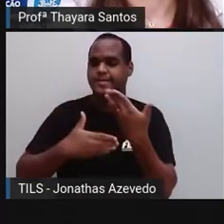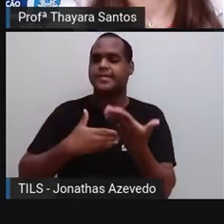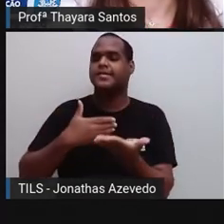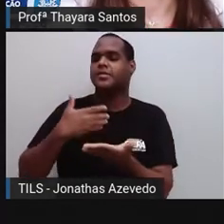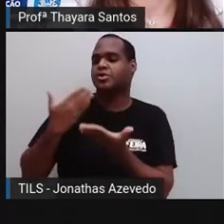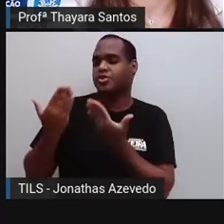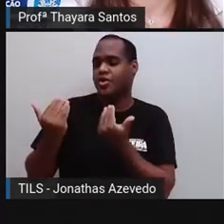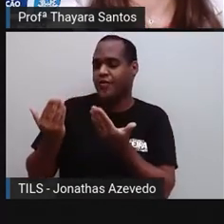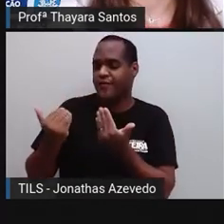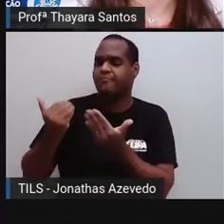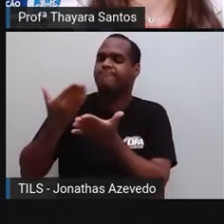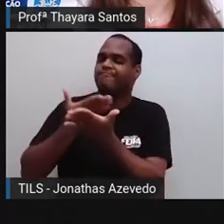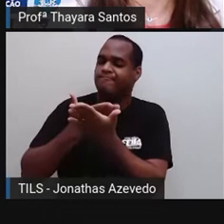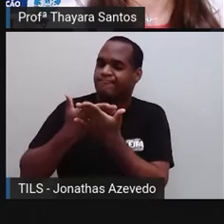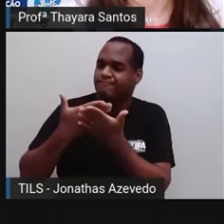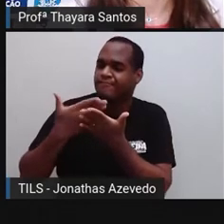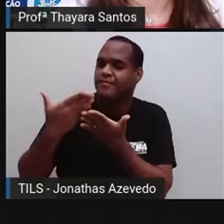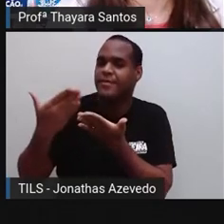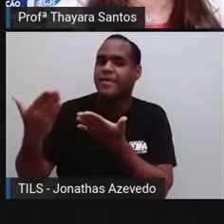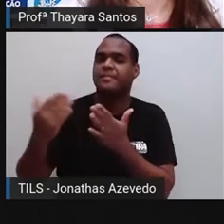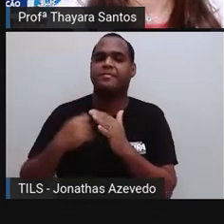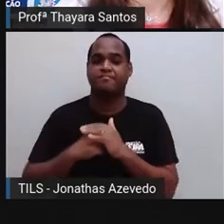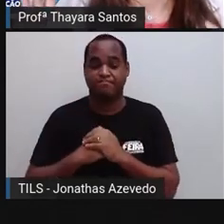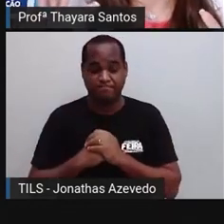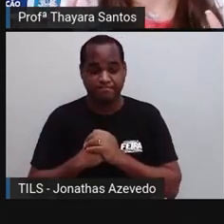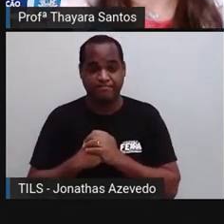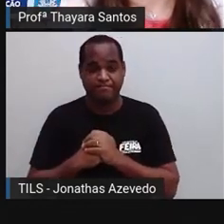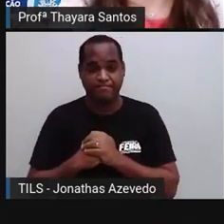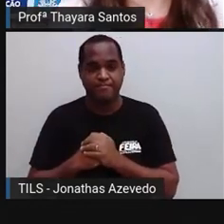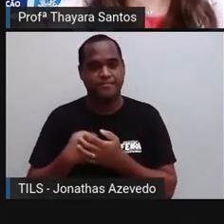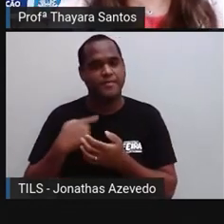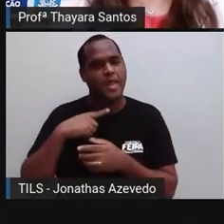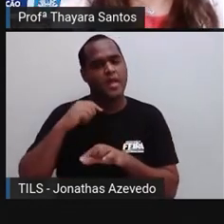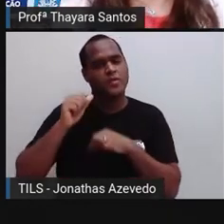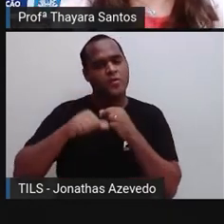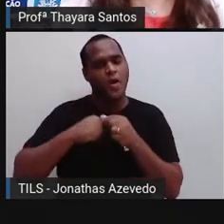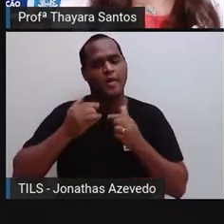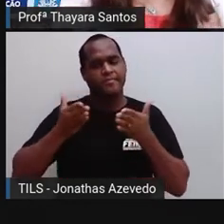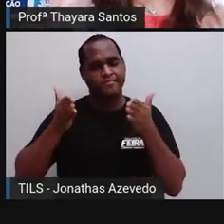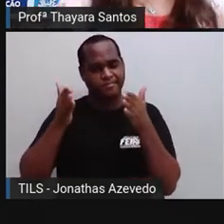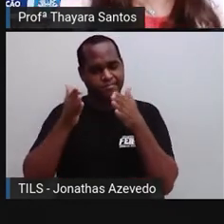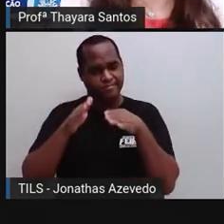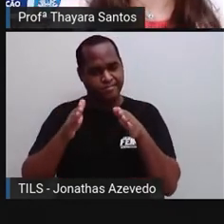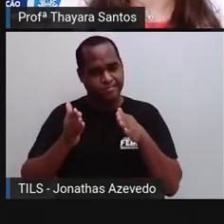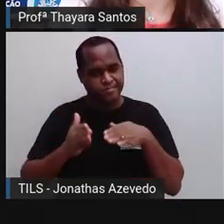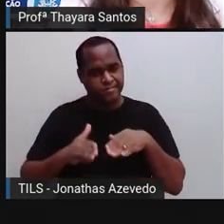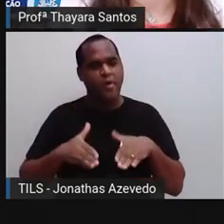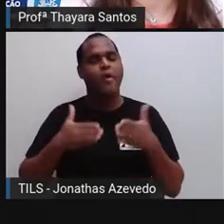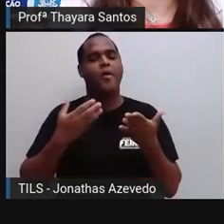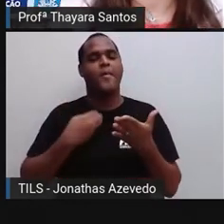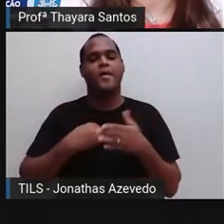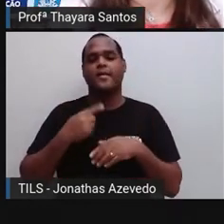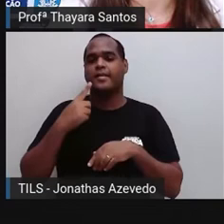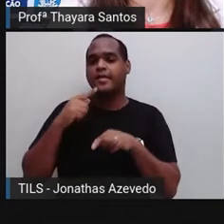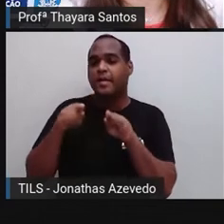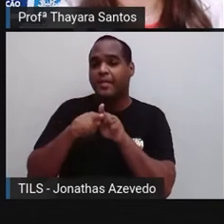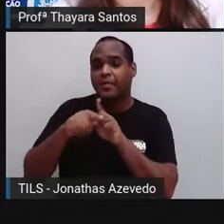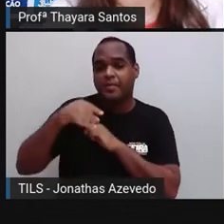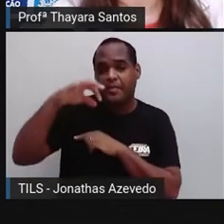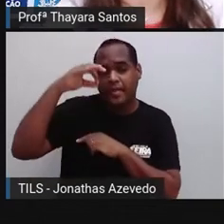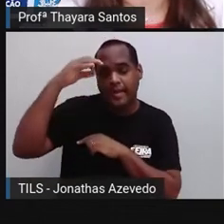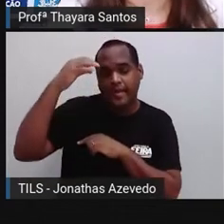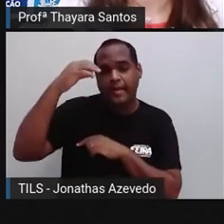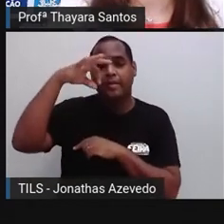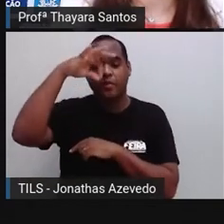de começar a ficar com as formas mais arredondadas, o aparecimento dos pelos pubianos, nas